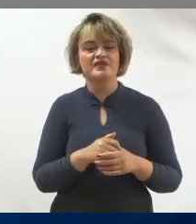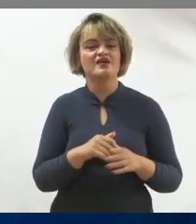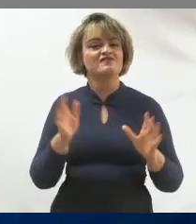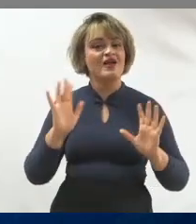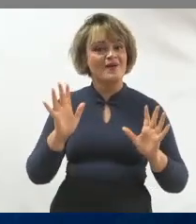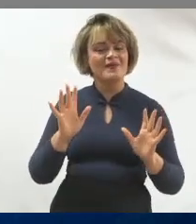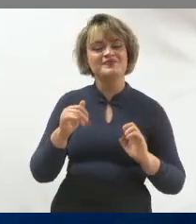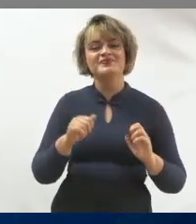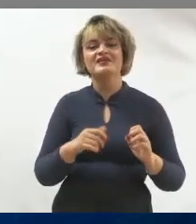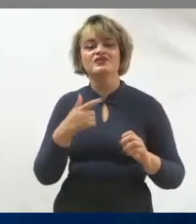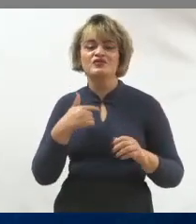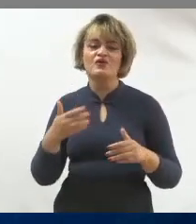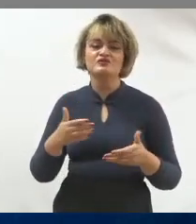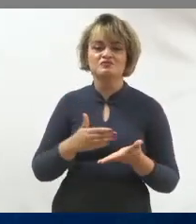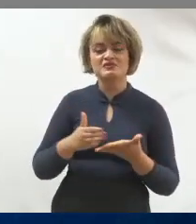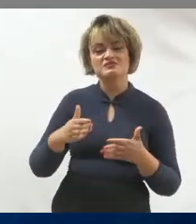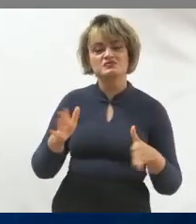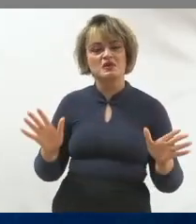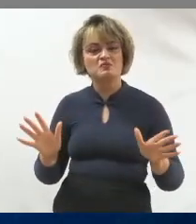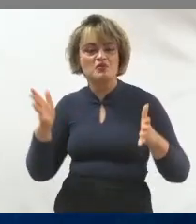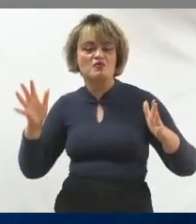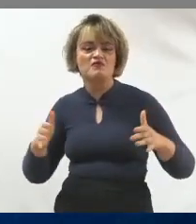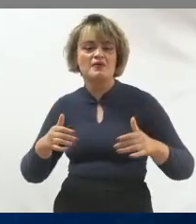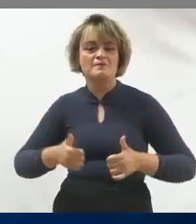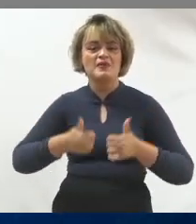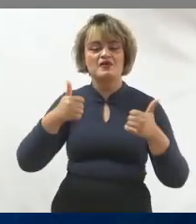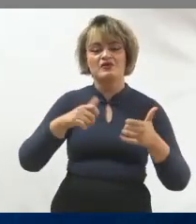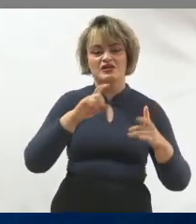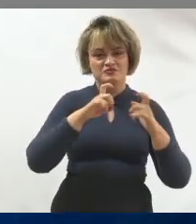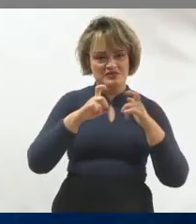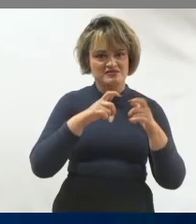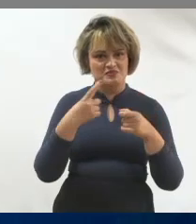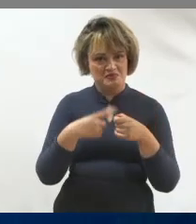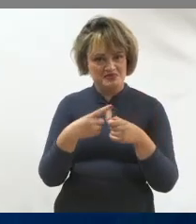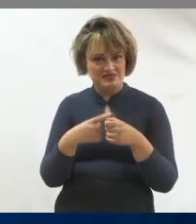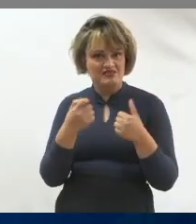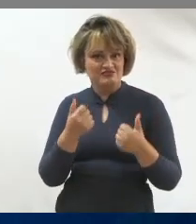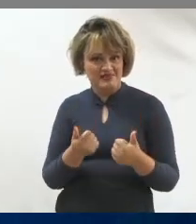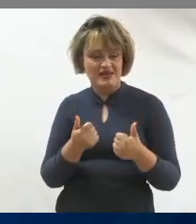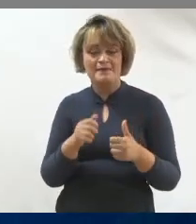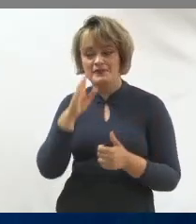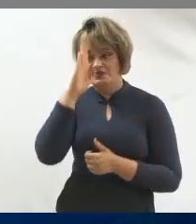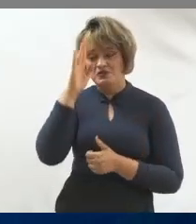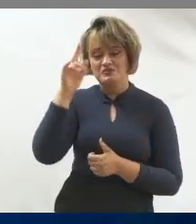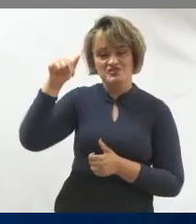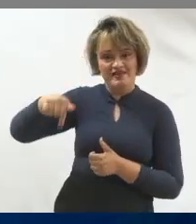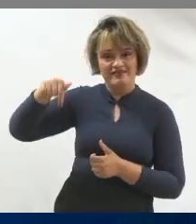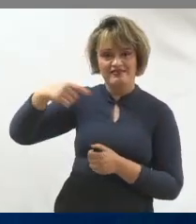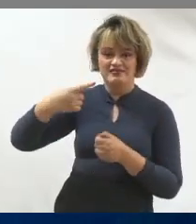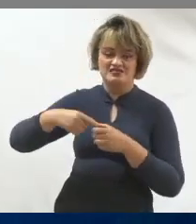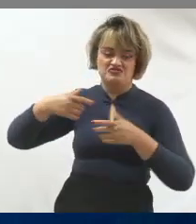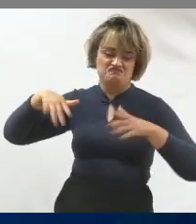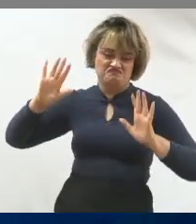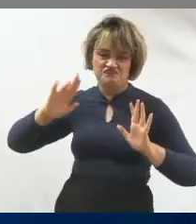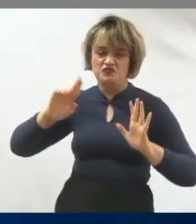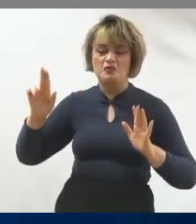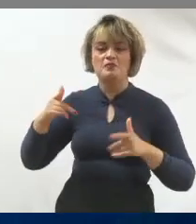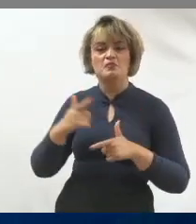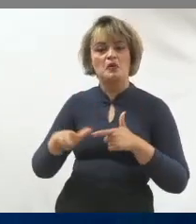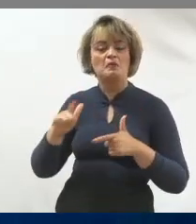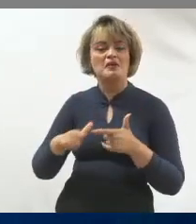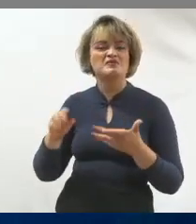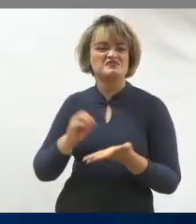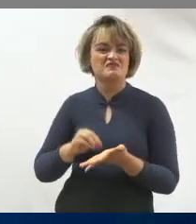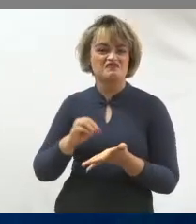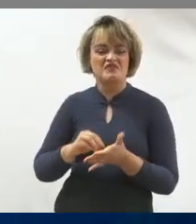Hoje, começamos uma caminhada para promover as melhoras na administração da nossa cidade. E, principalmente, aqui na Vila Kennedy, que tem problemas com a